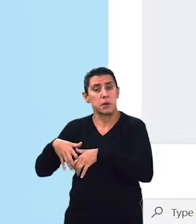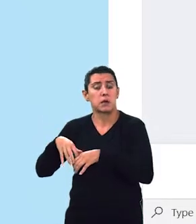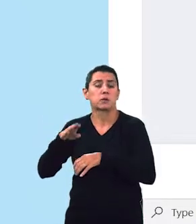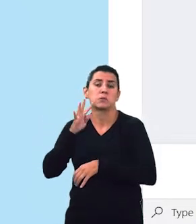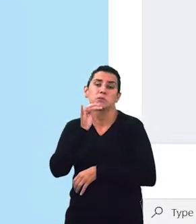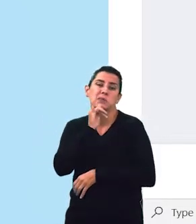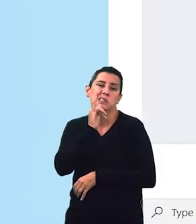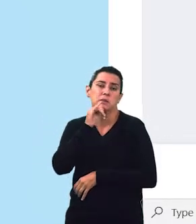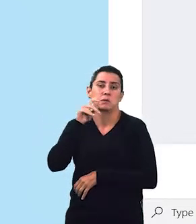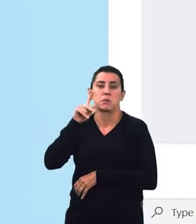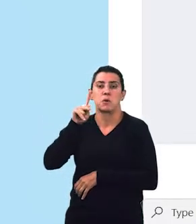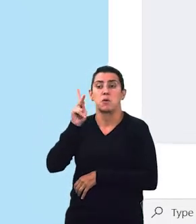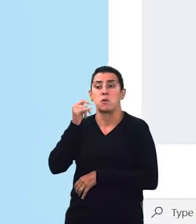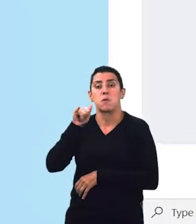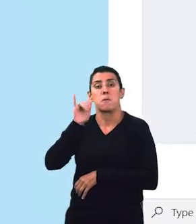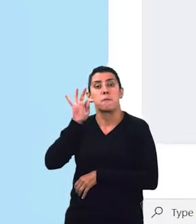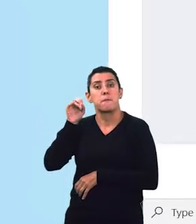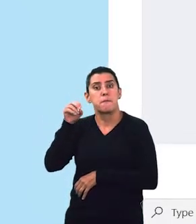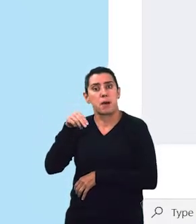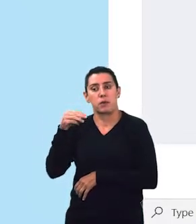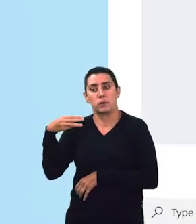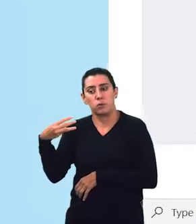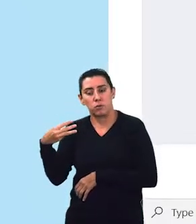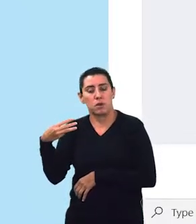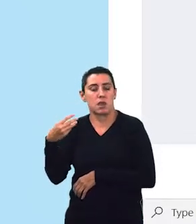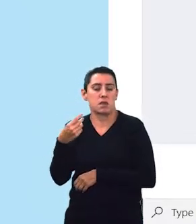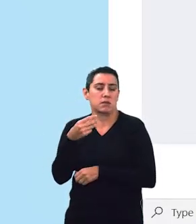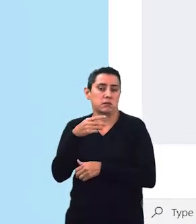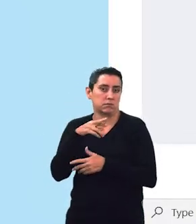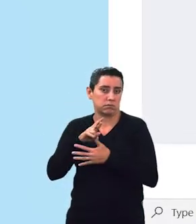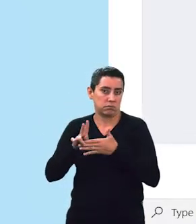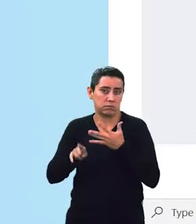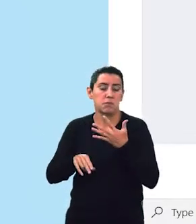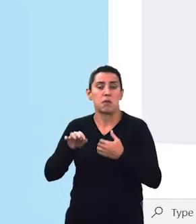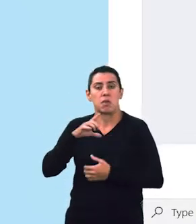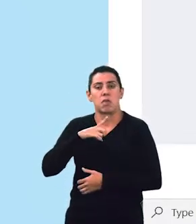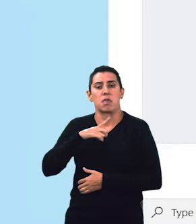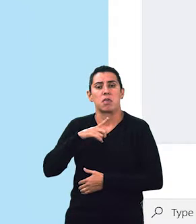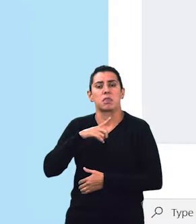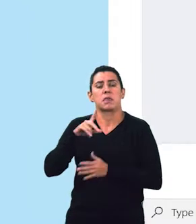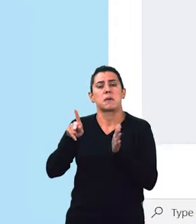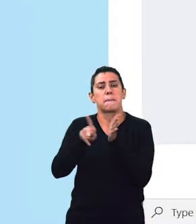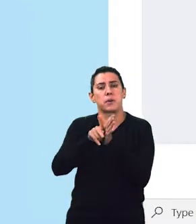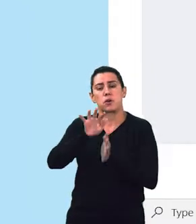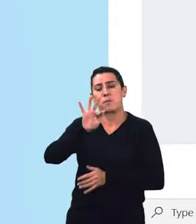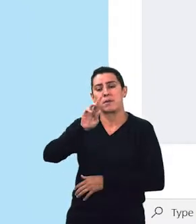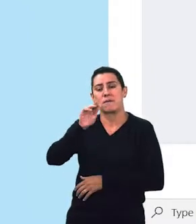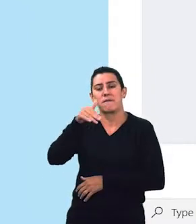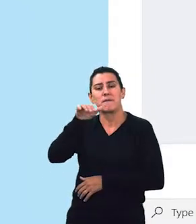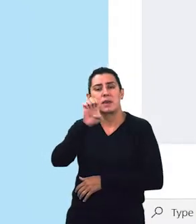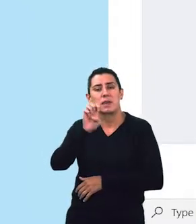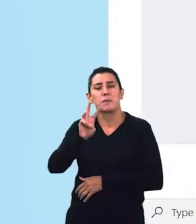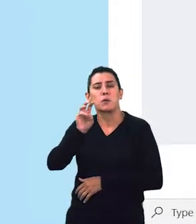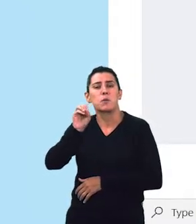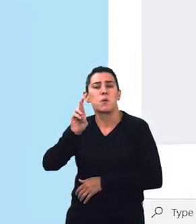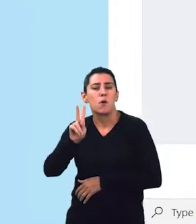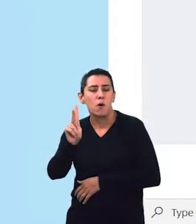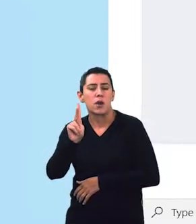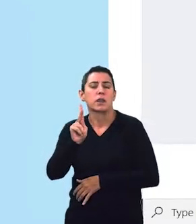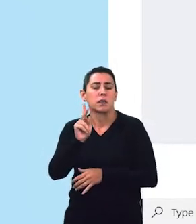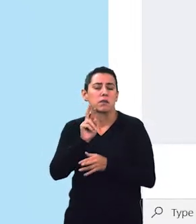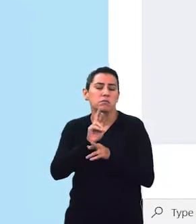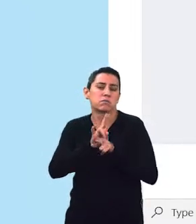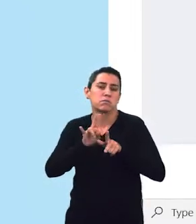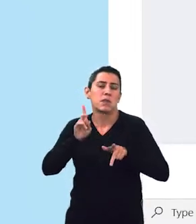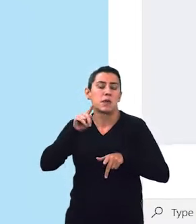e, inclusive, frameworks de machine deep learning, ok? Deixarei a opção padrão.